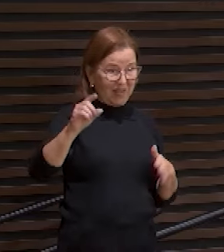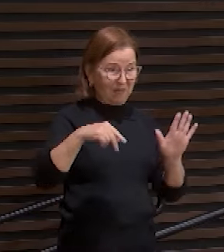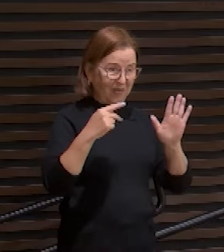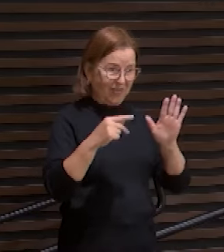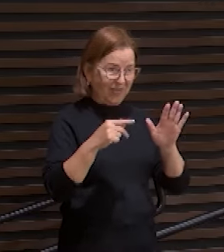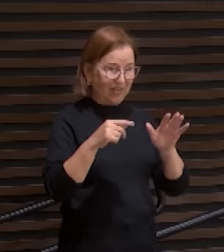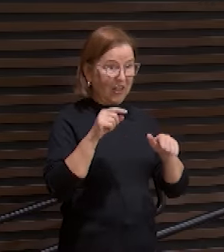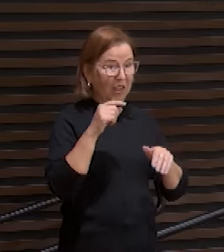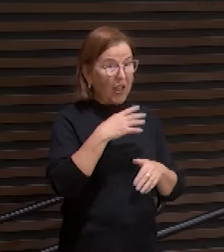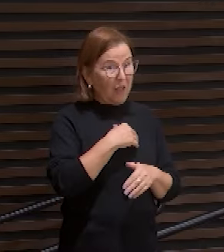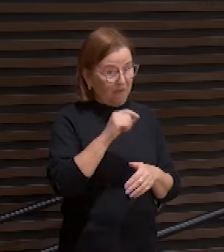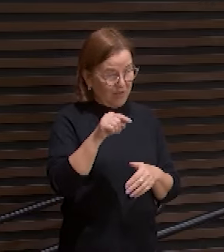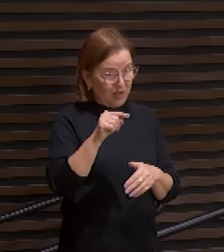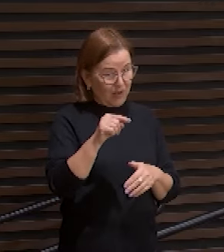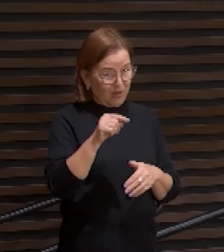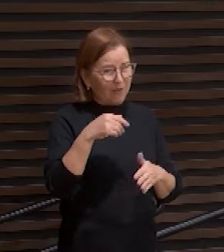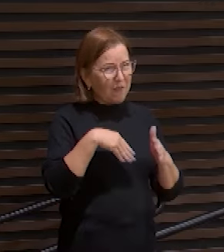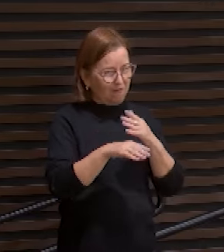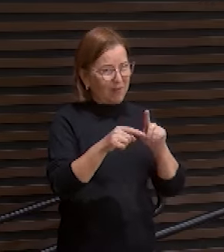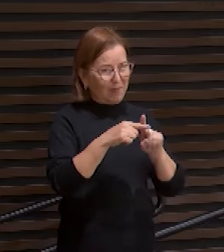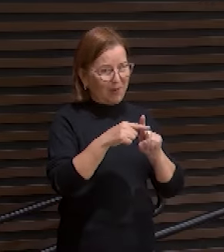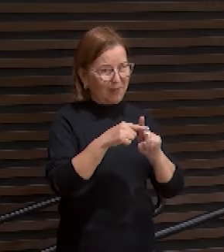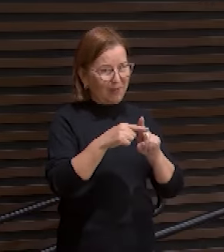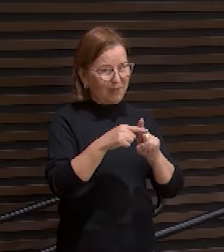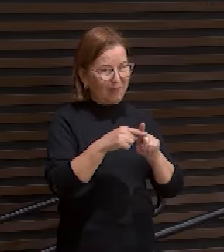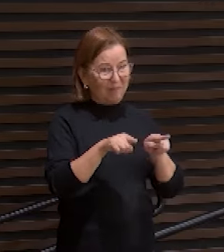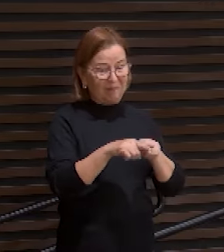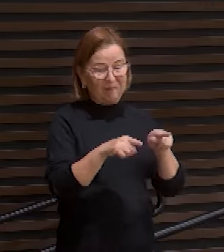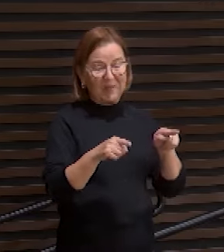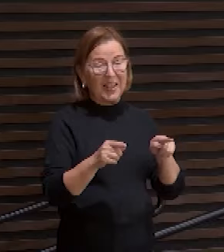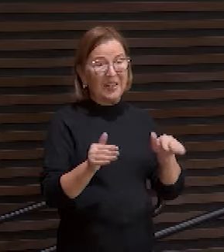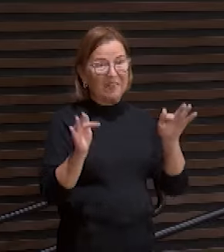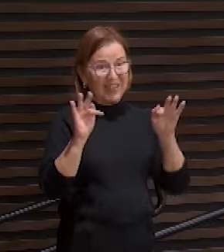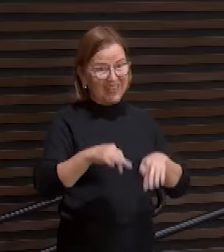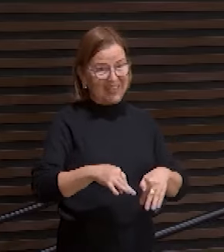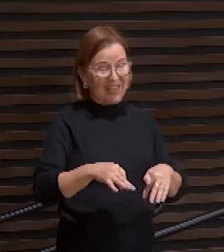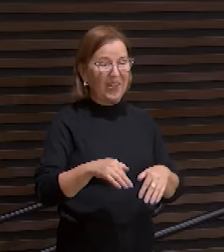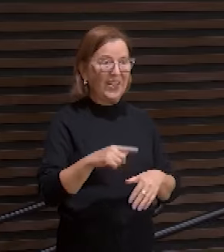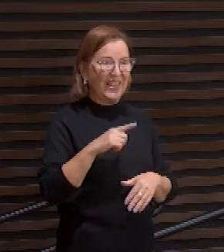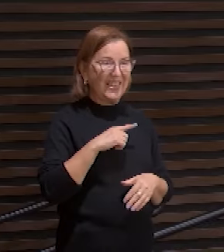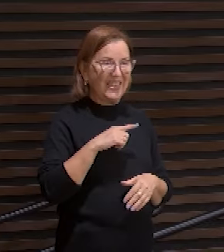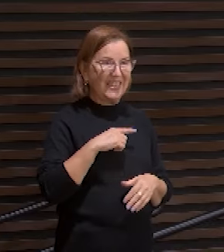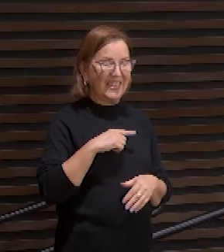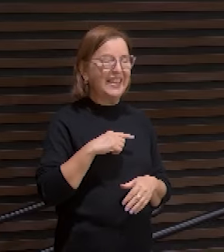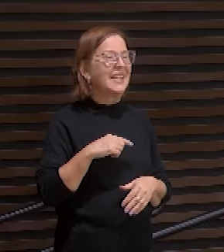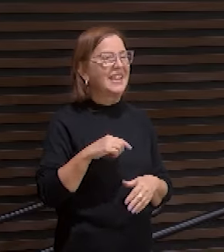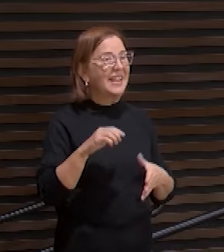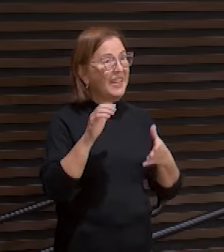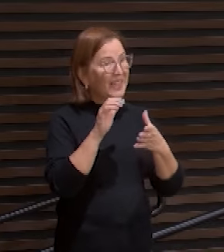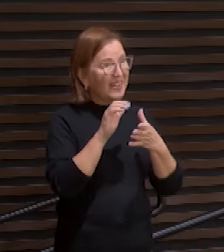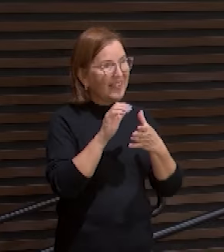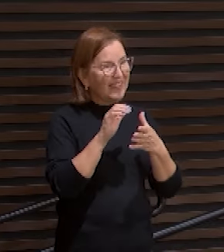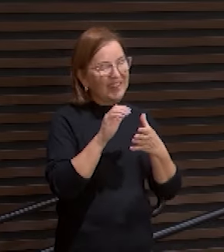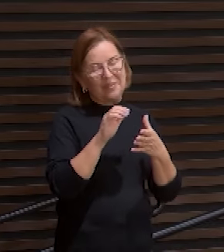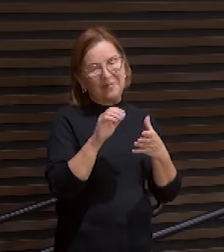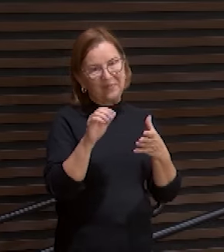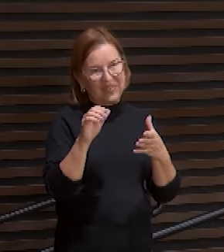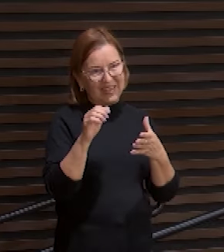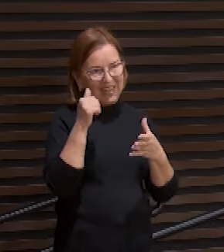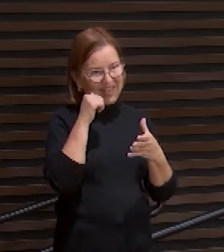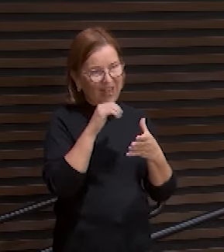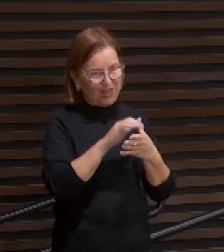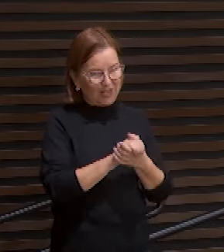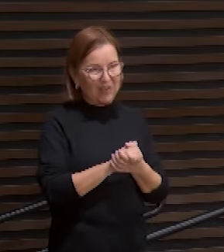você terá uma noiva para você perfeita para toda a eternidade e hoje irmãos todos nós que fomos